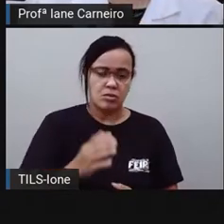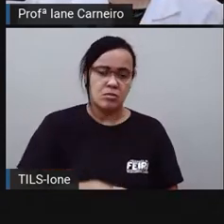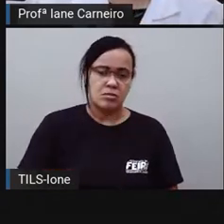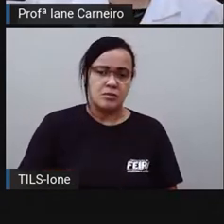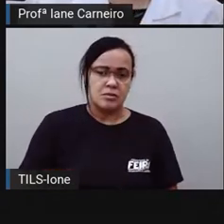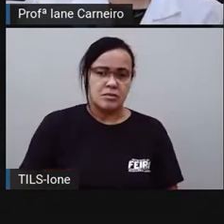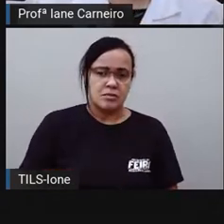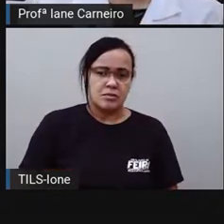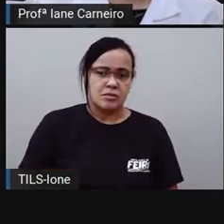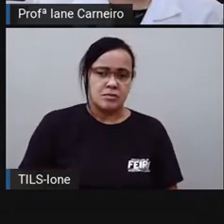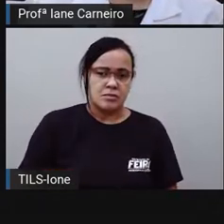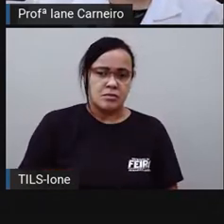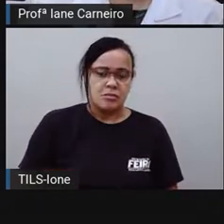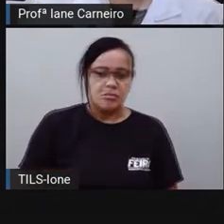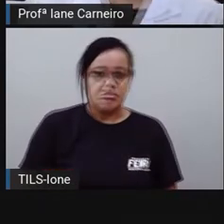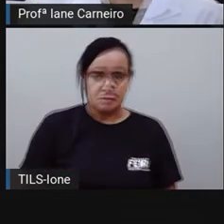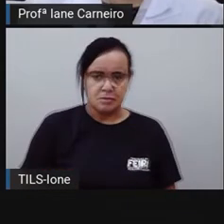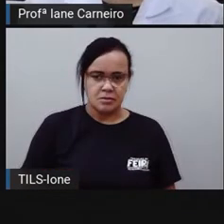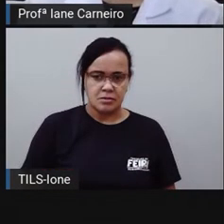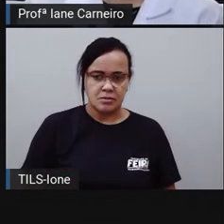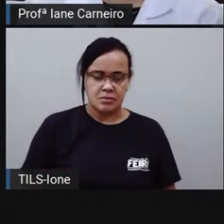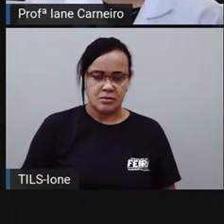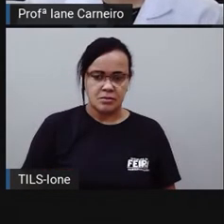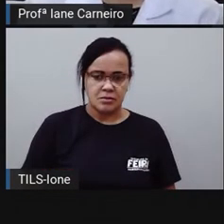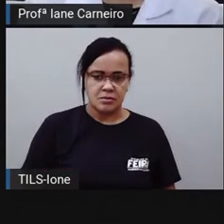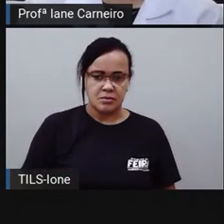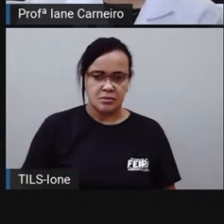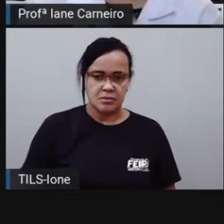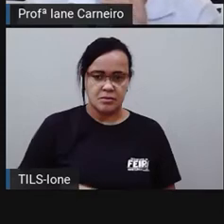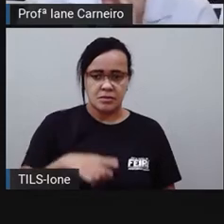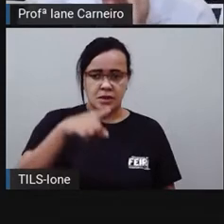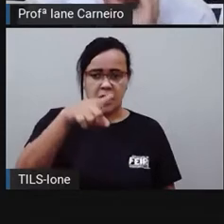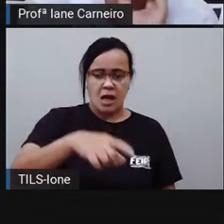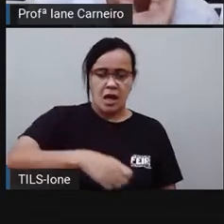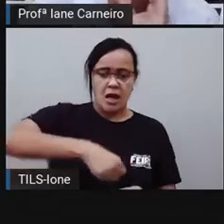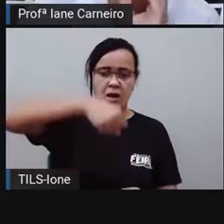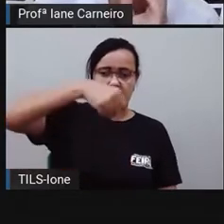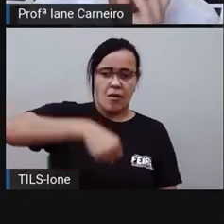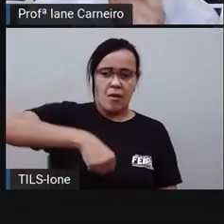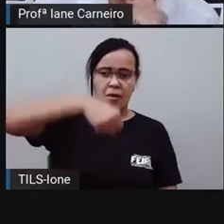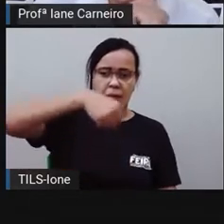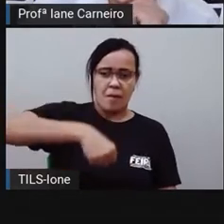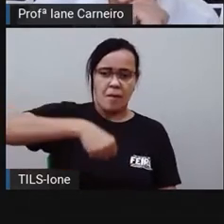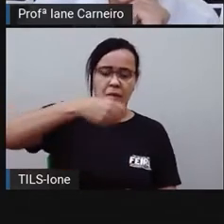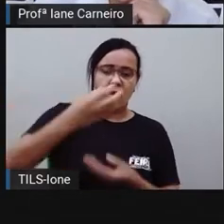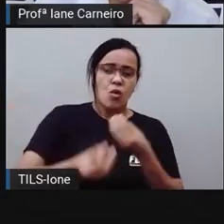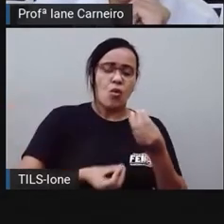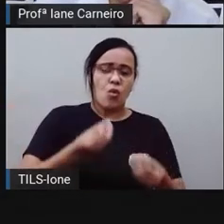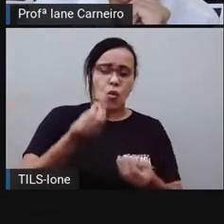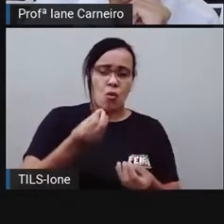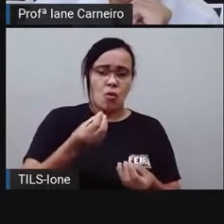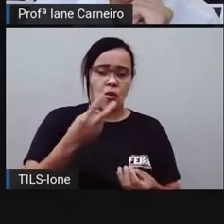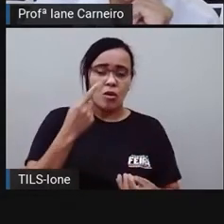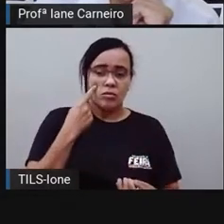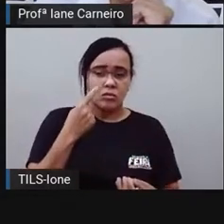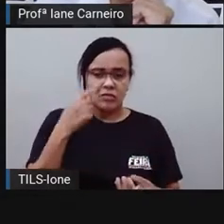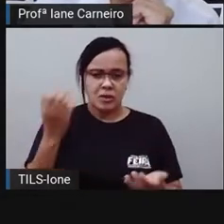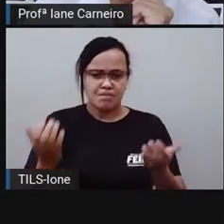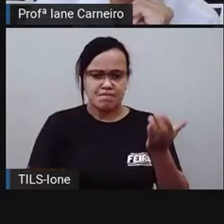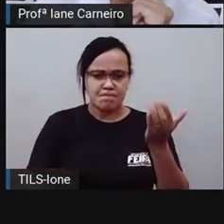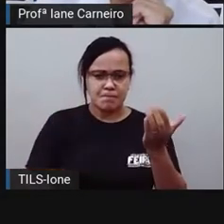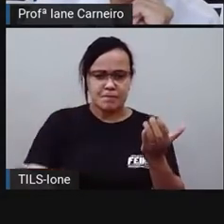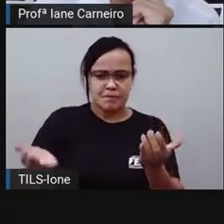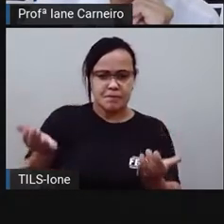achando aqui balança. Se é uma balança, a Pró vai tentar mostrar aqui para vocês como é, certo?